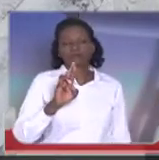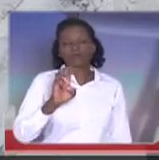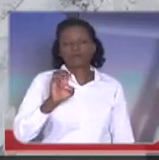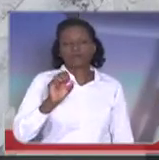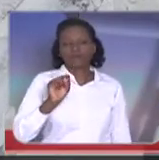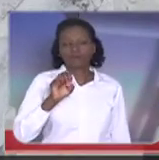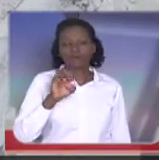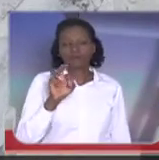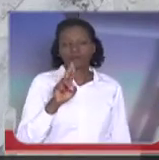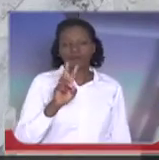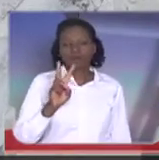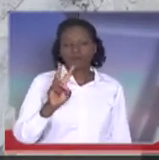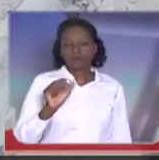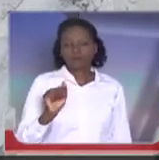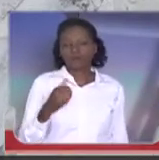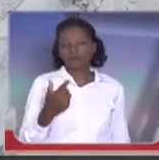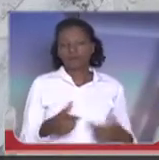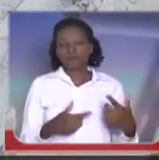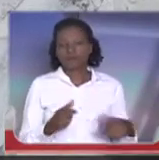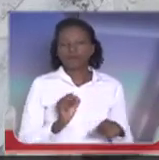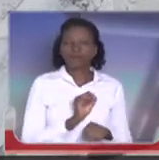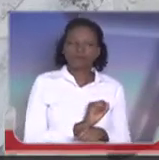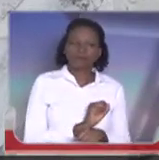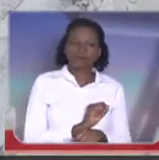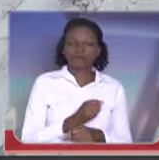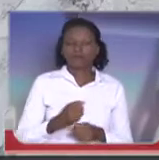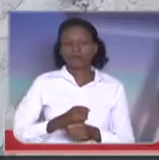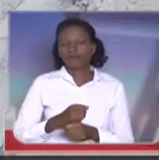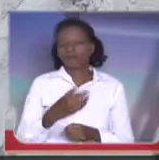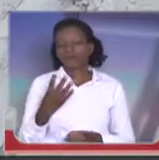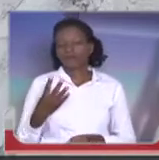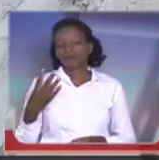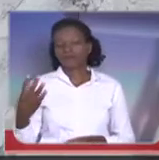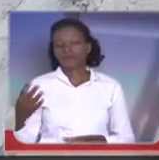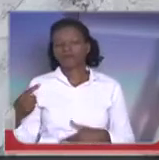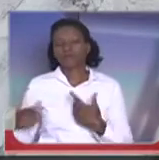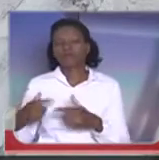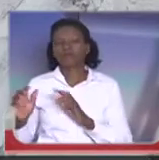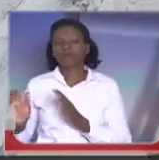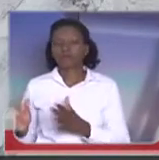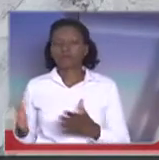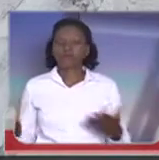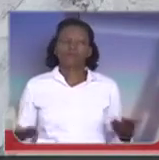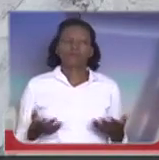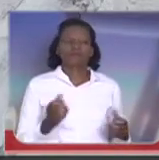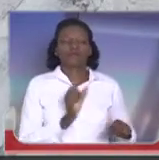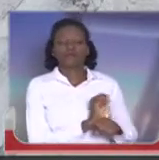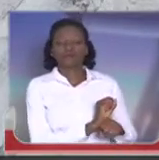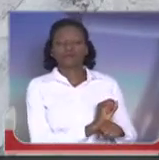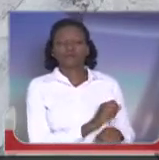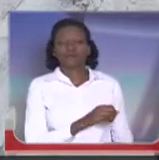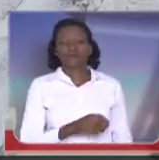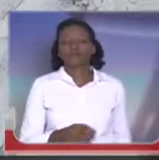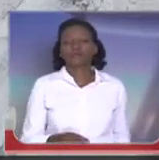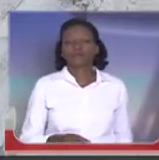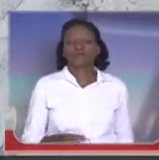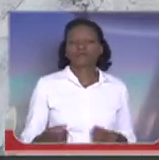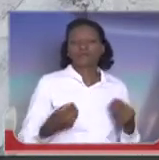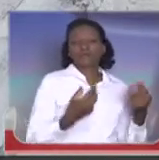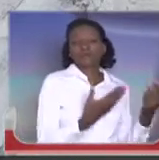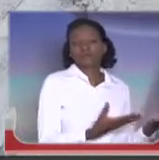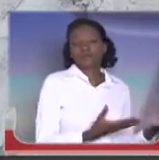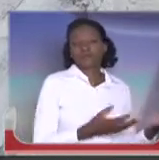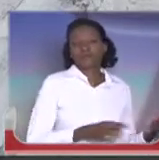para a inatividade, após 44 anos de serviço. E ao passar para a inatividade, também transmitiu, ou passou, o